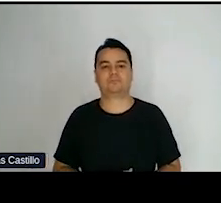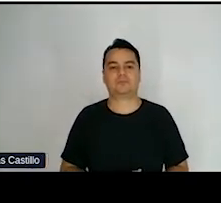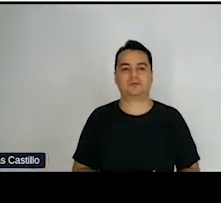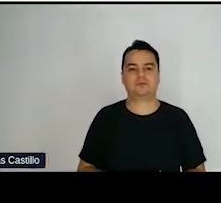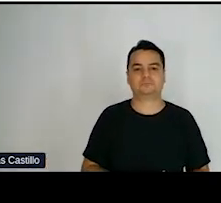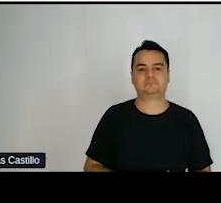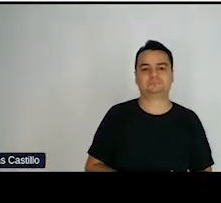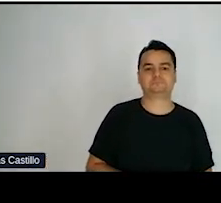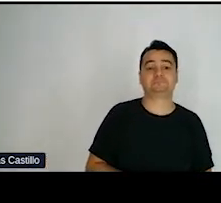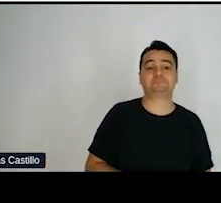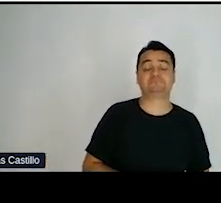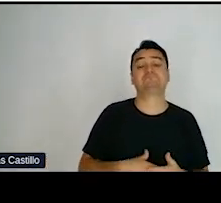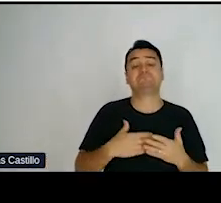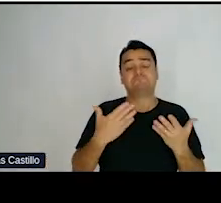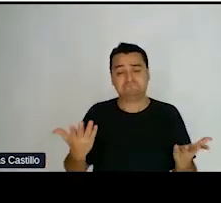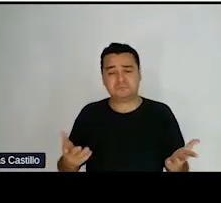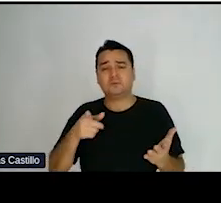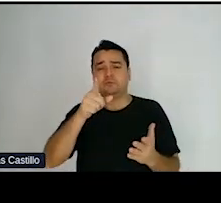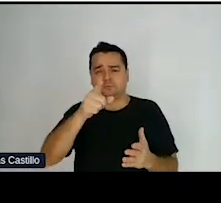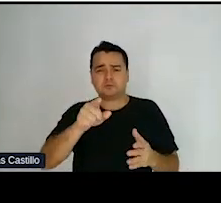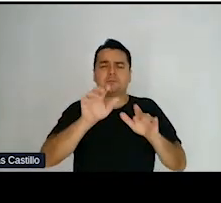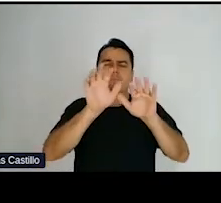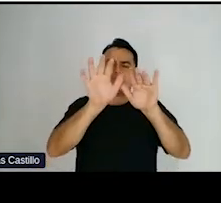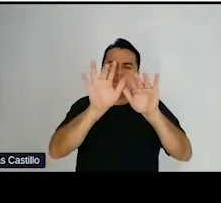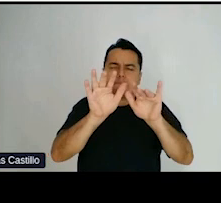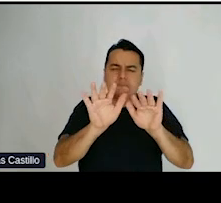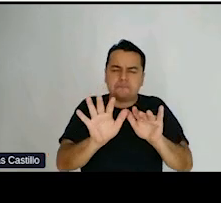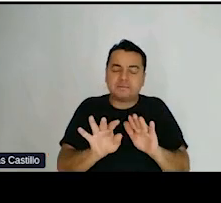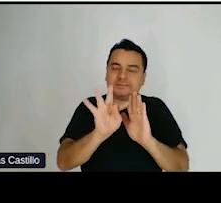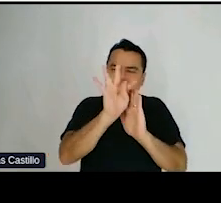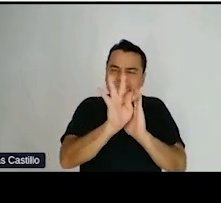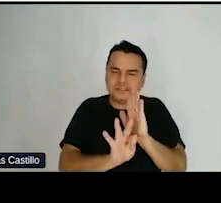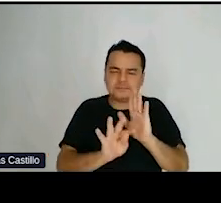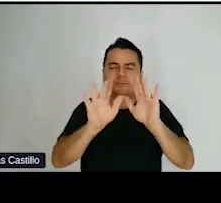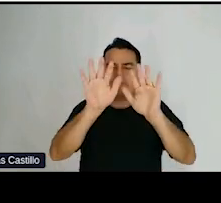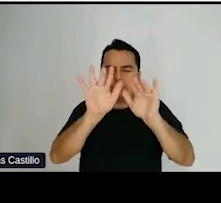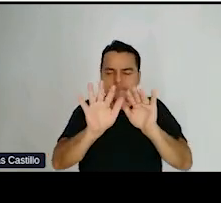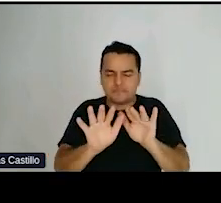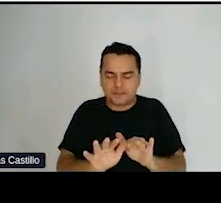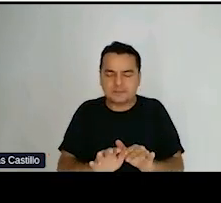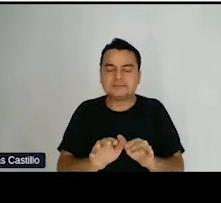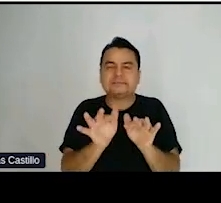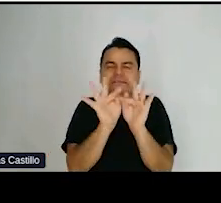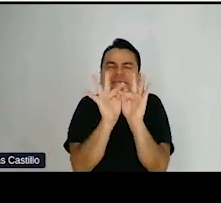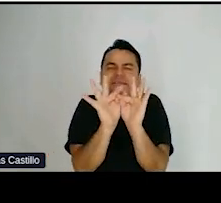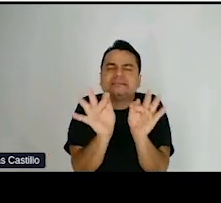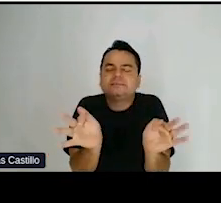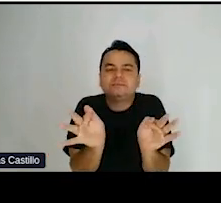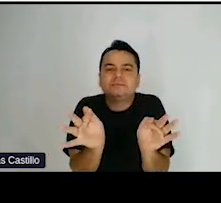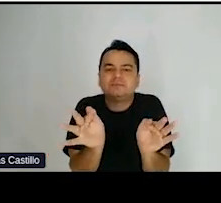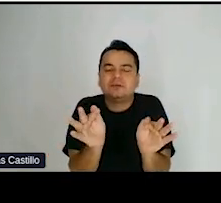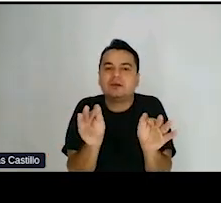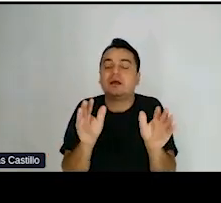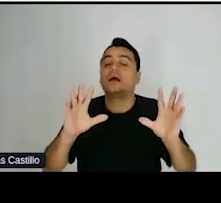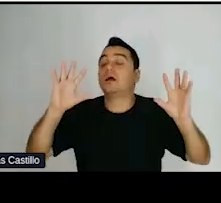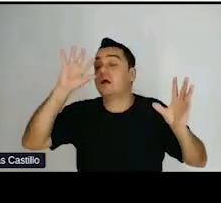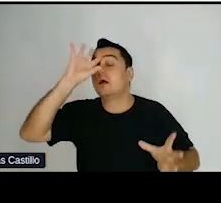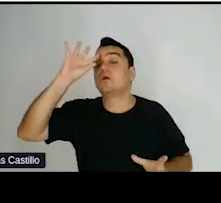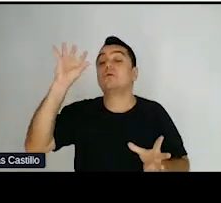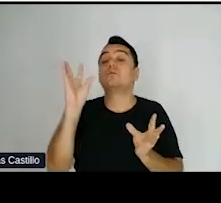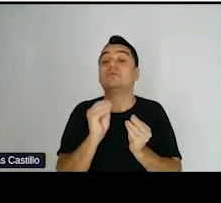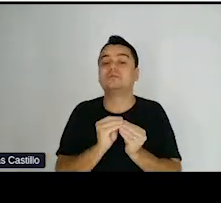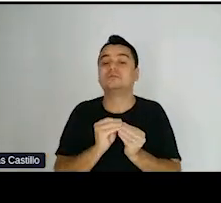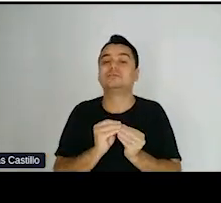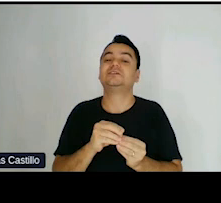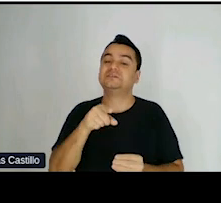Bom, escrever em síntese é ser inclusivo. A maior parte da população brasileira